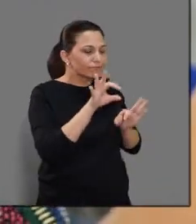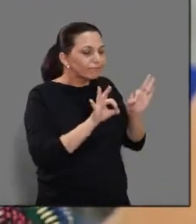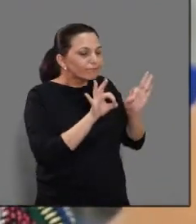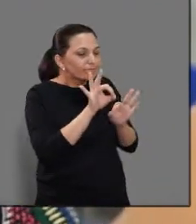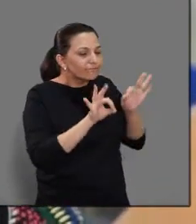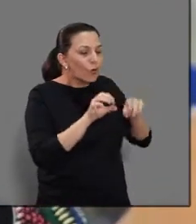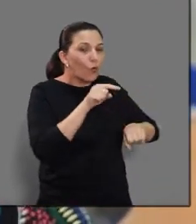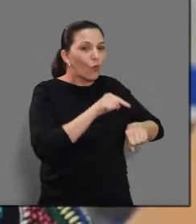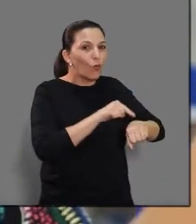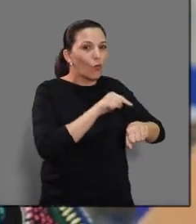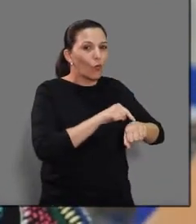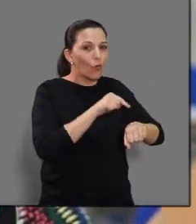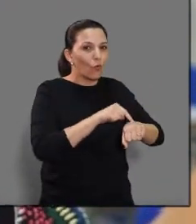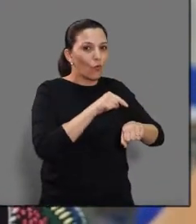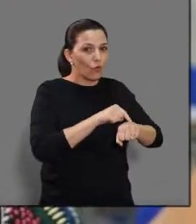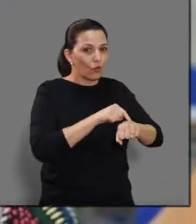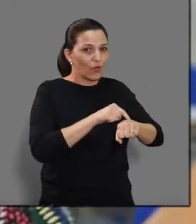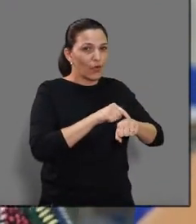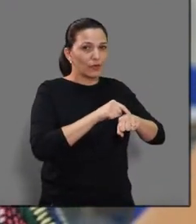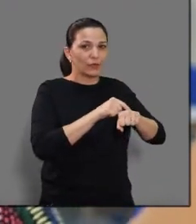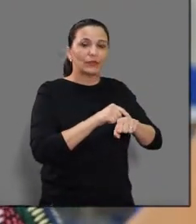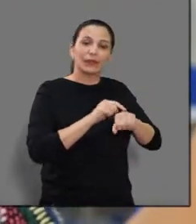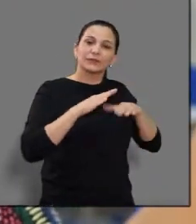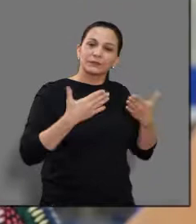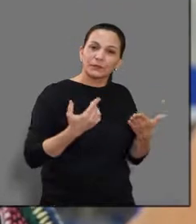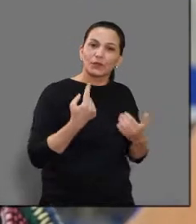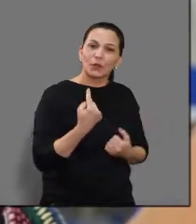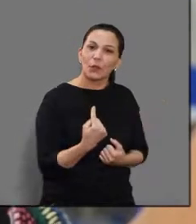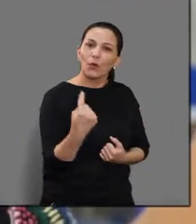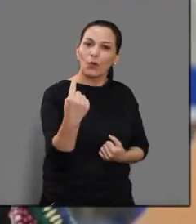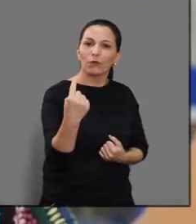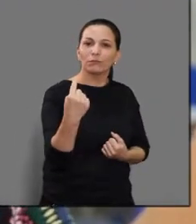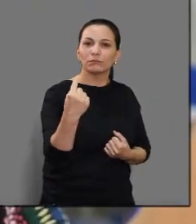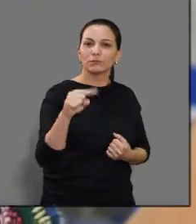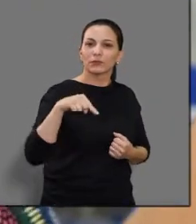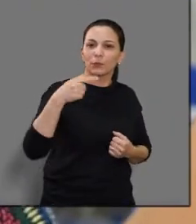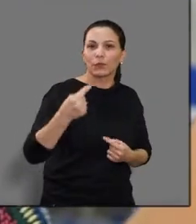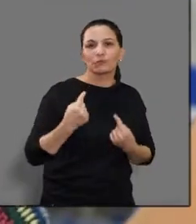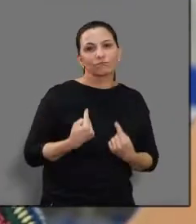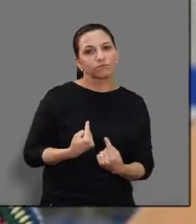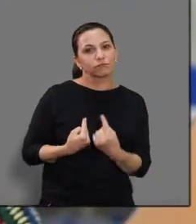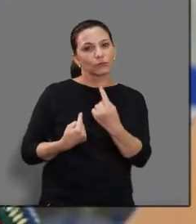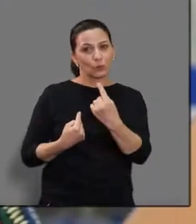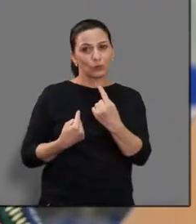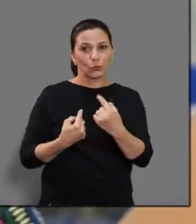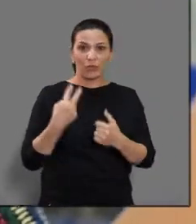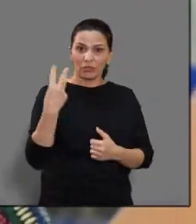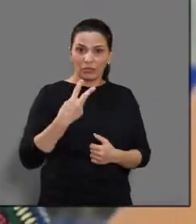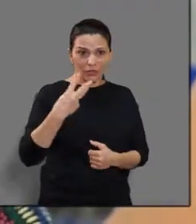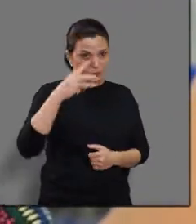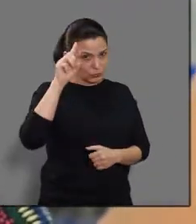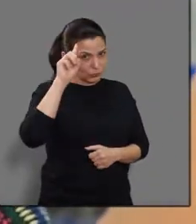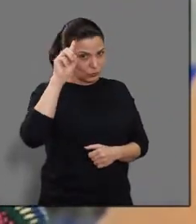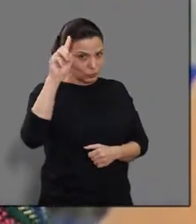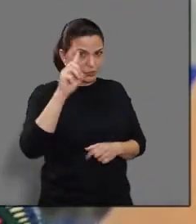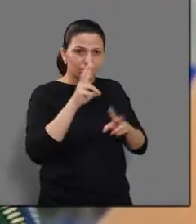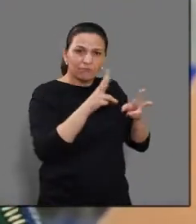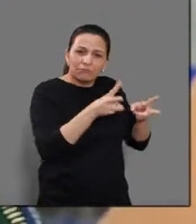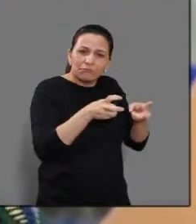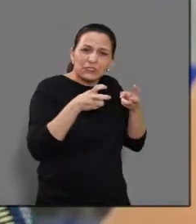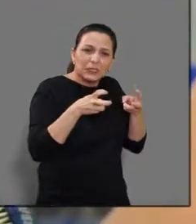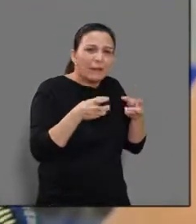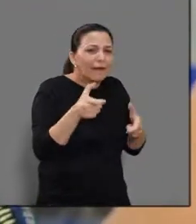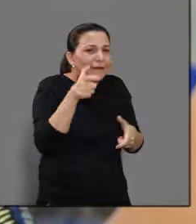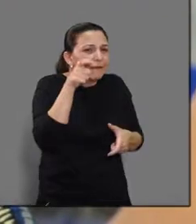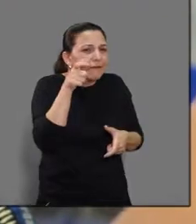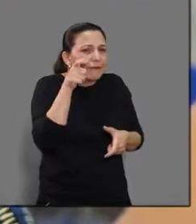Aí um dia um não foi, o outro dia o outro foi, mas quando no terceiro dia eles viram que era interessante, eles se